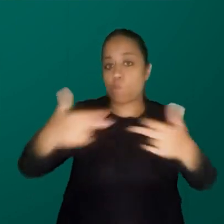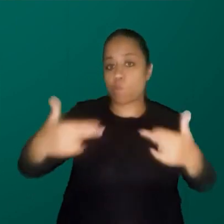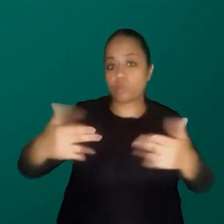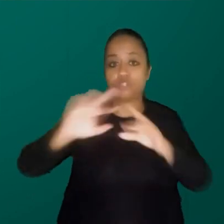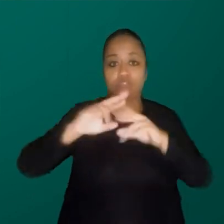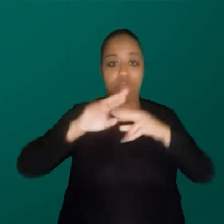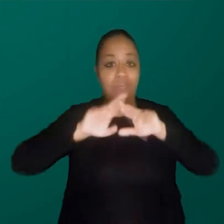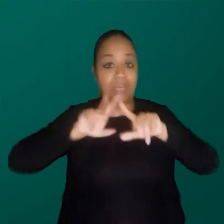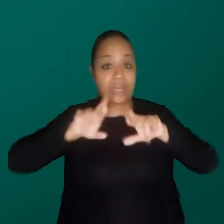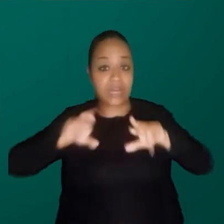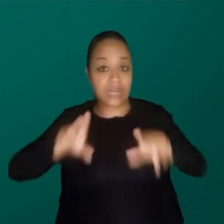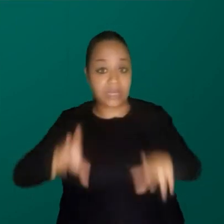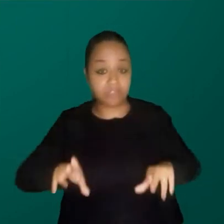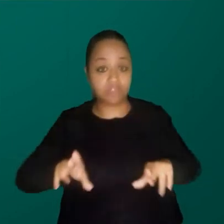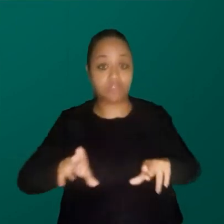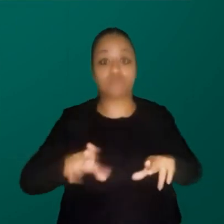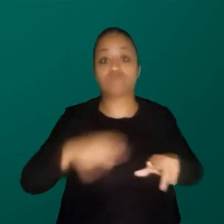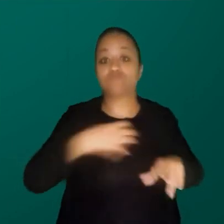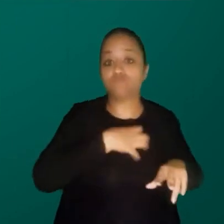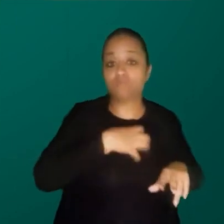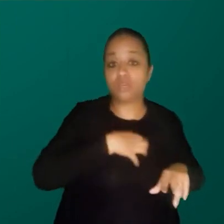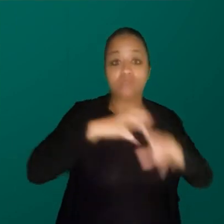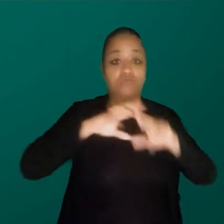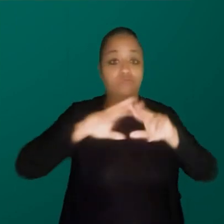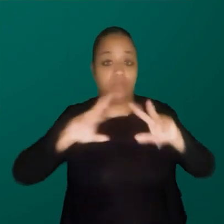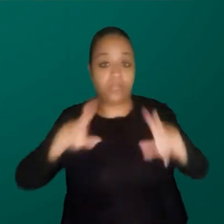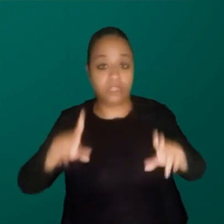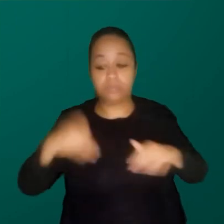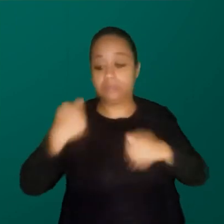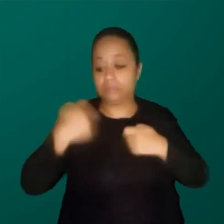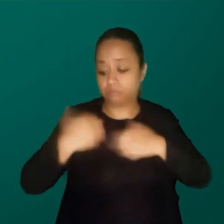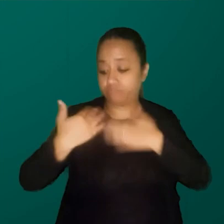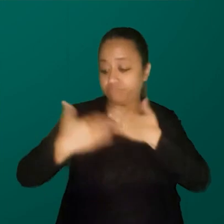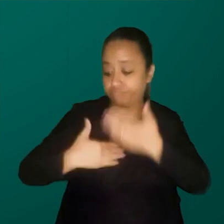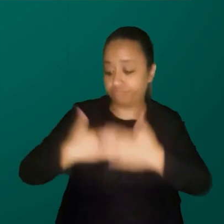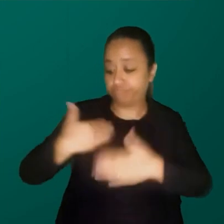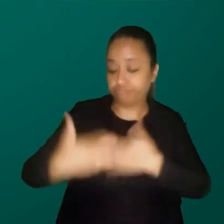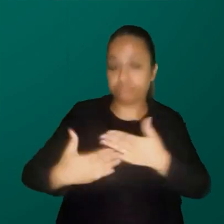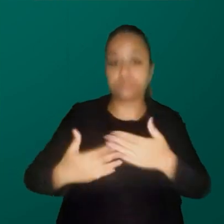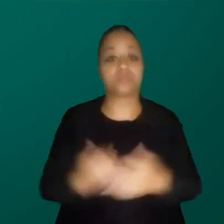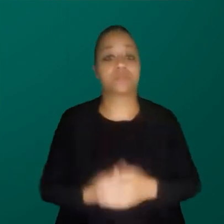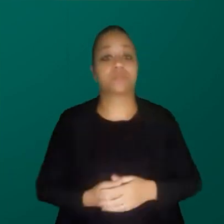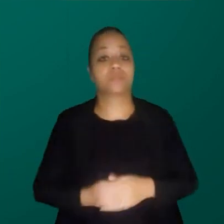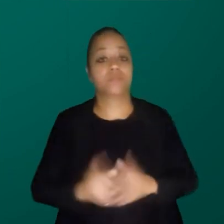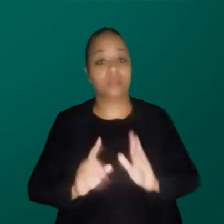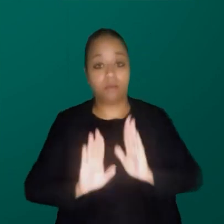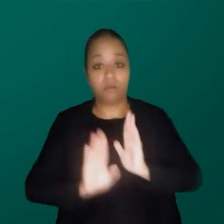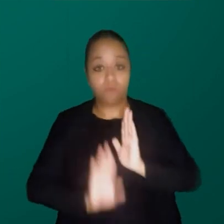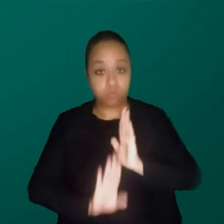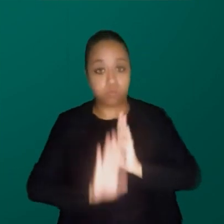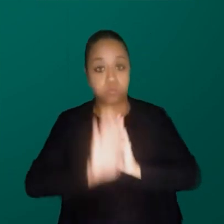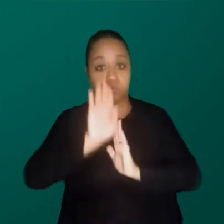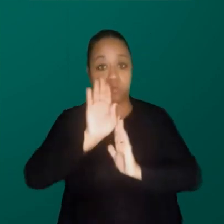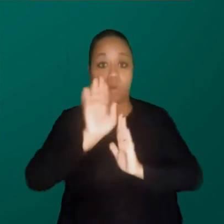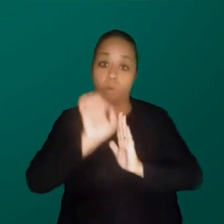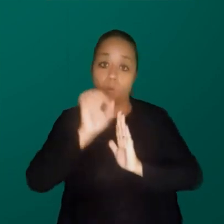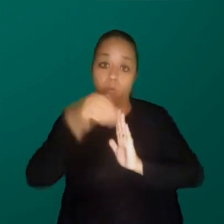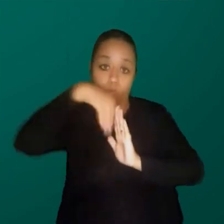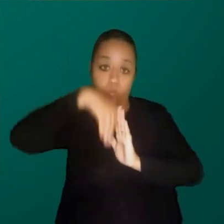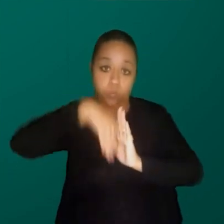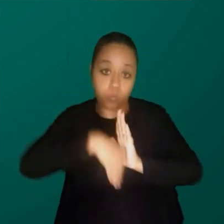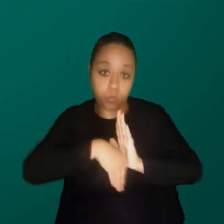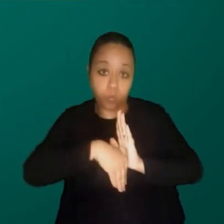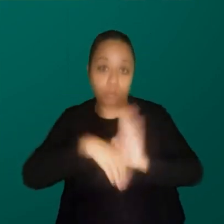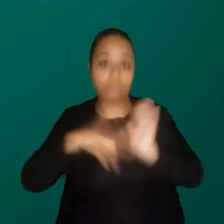longe da minha caixinha, que tem aquela outra caixinha, a gente vai fazendo essa construção. Então, assim, é de baixo para cima, é de cima para